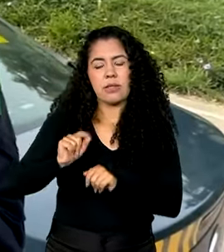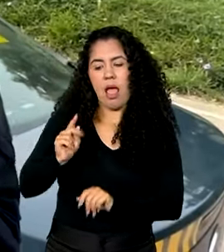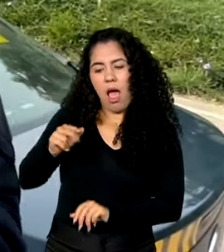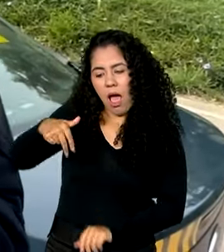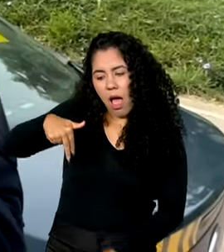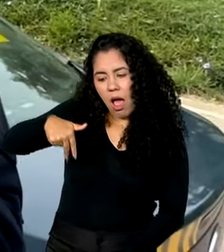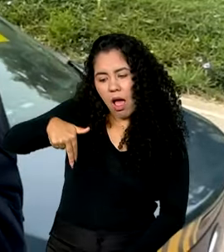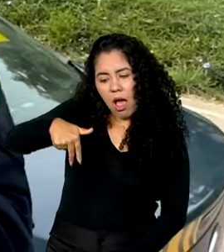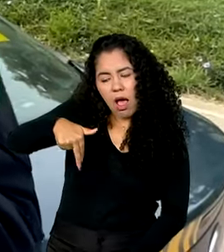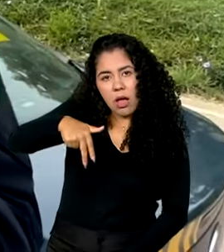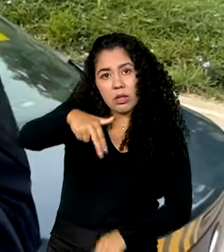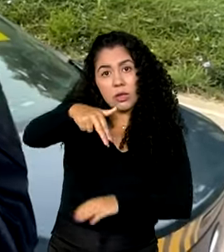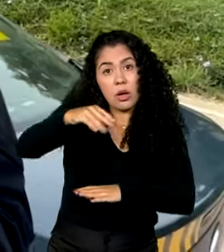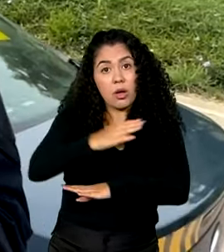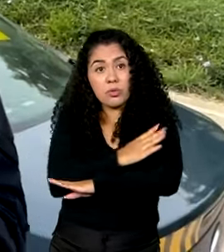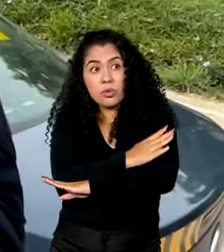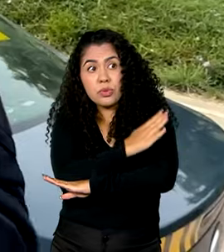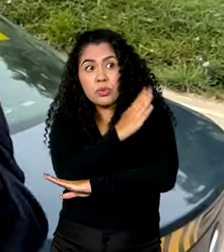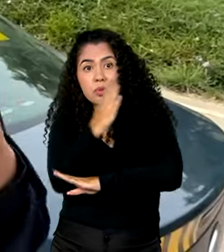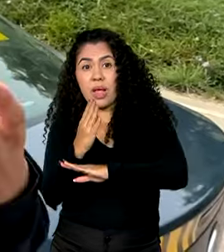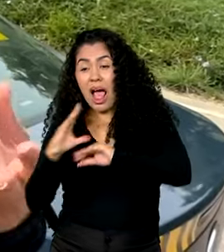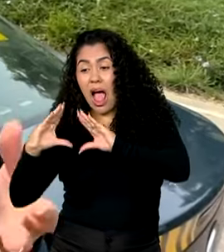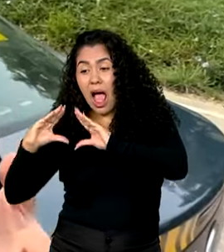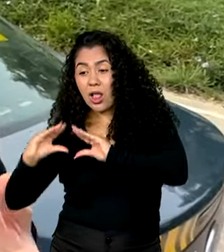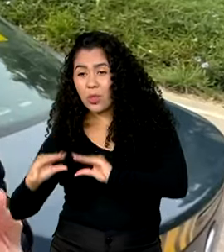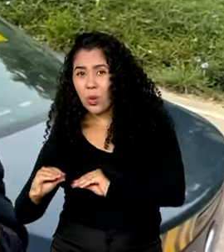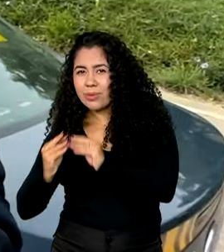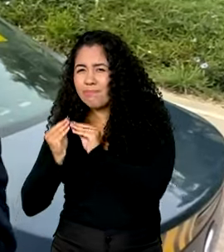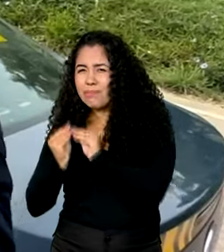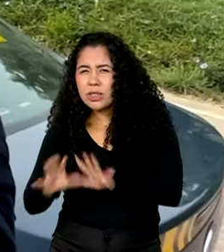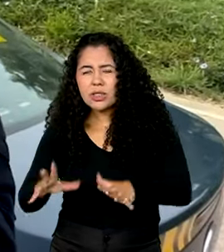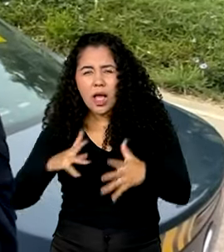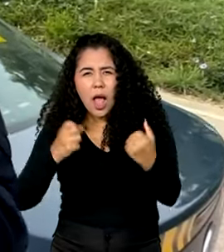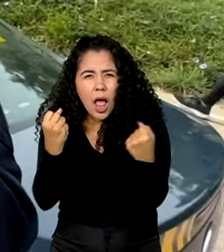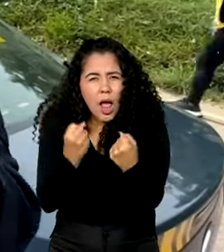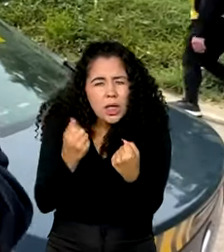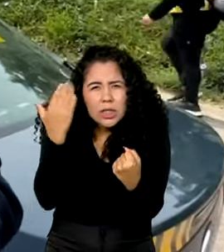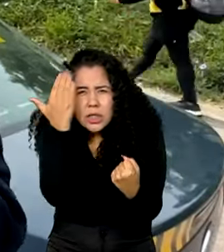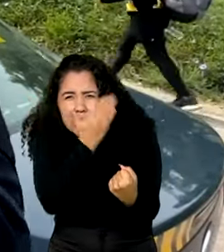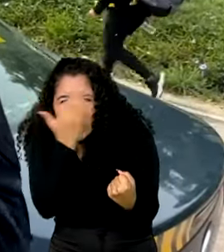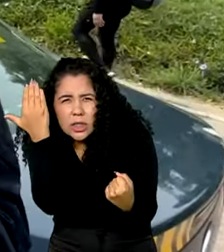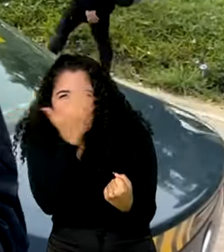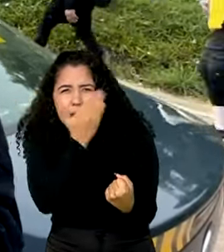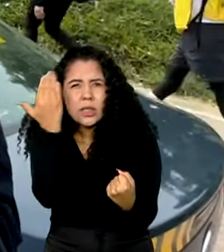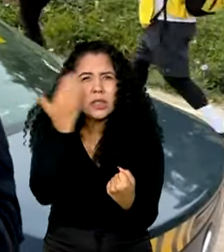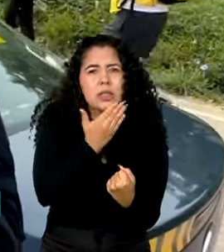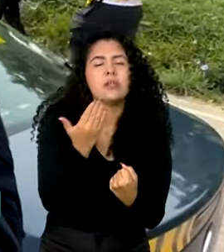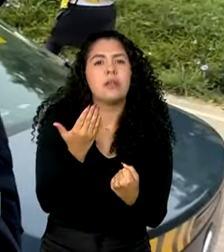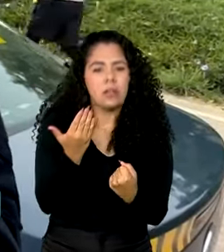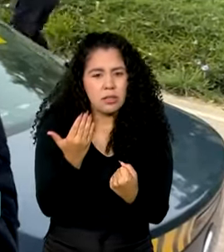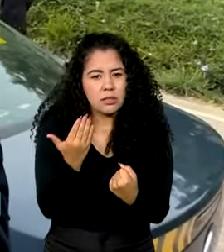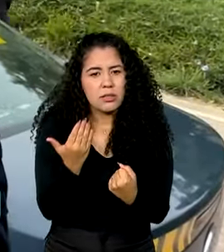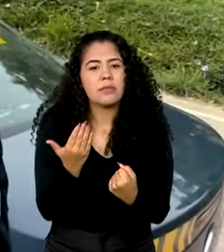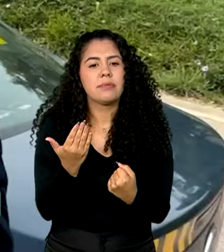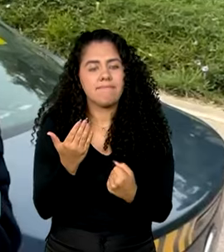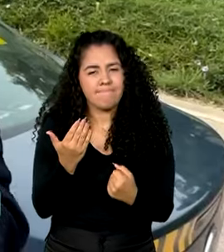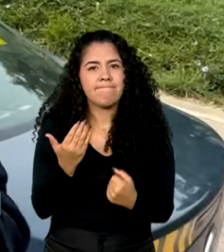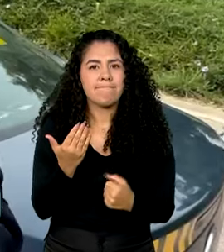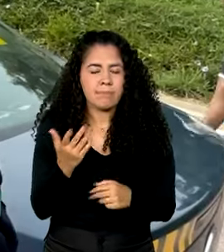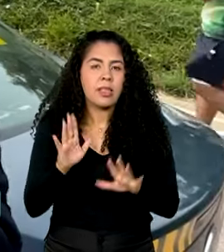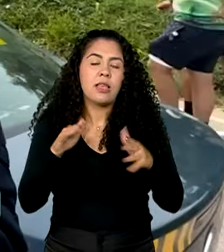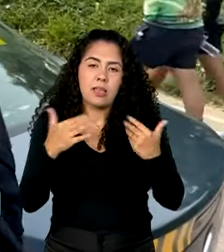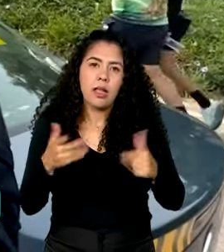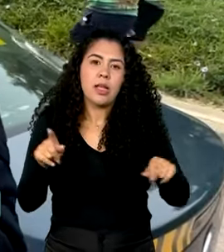o dia, lembrando que o período noturno prejudica a visibilidade, a questão do ver e ser visto fica prejudicada.